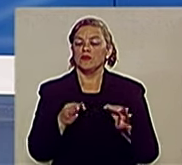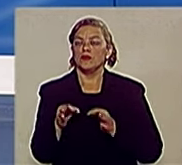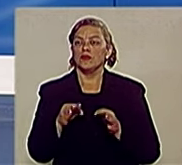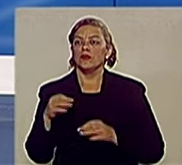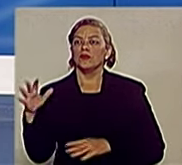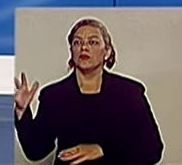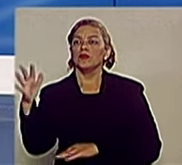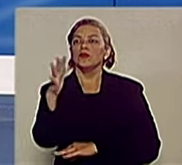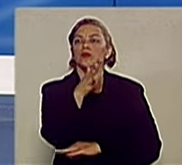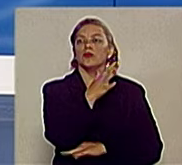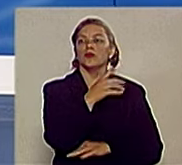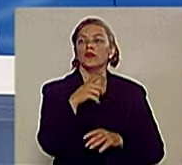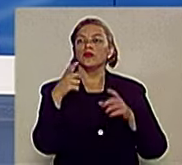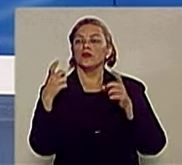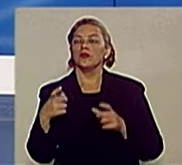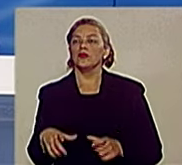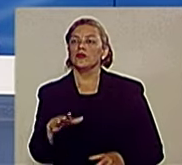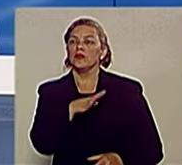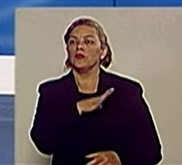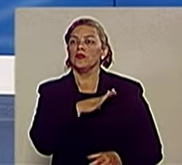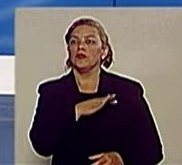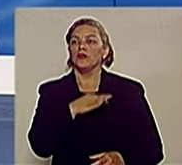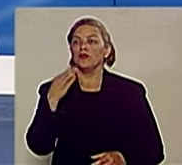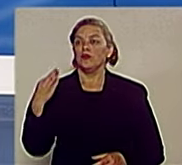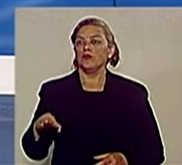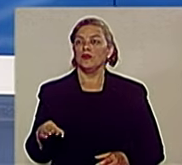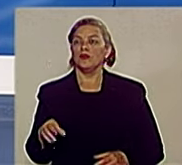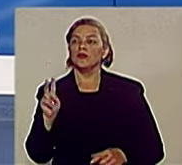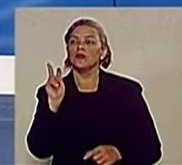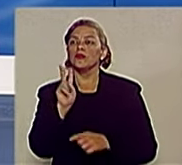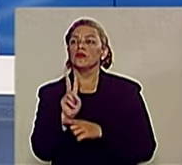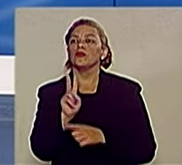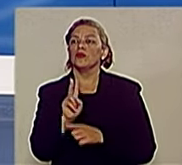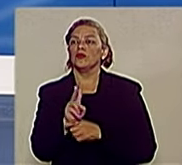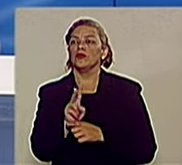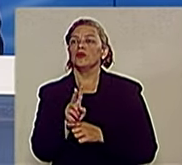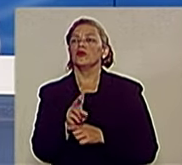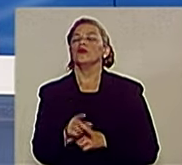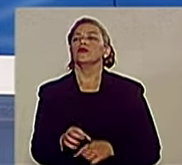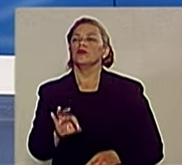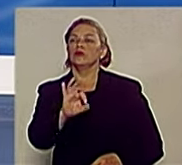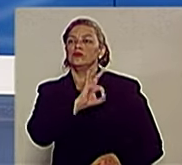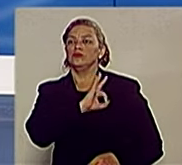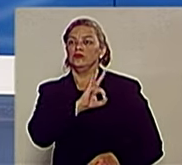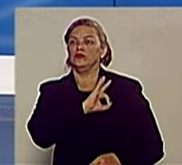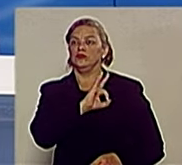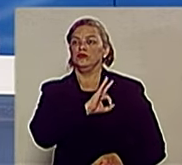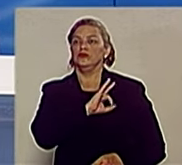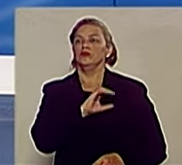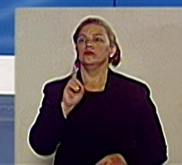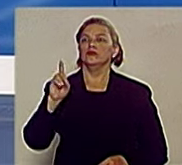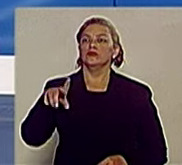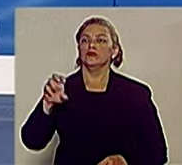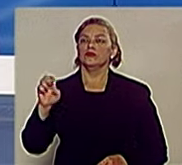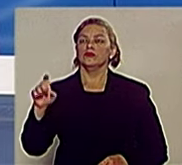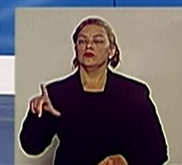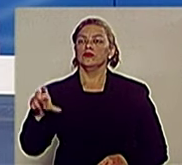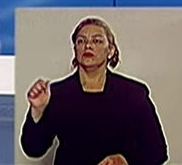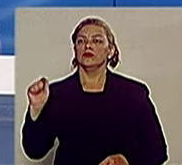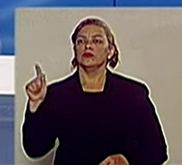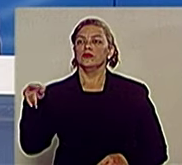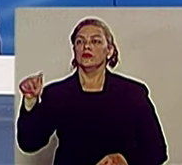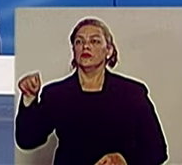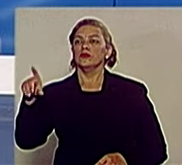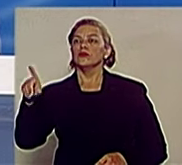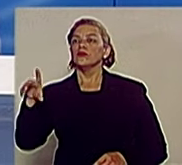Eu vou garantir segurança com mais guardas municipais, com policiais da atividade delegada nas ruas da